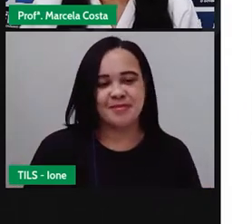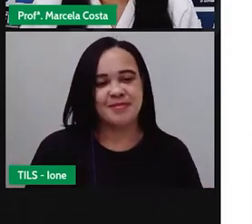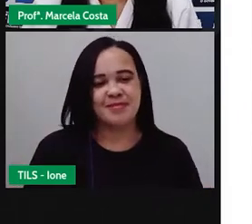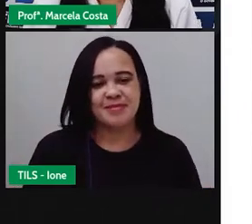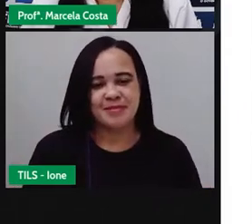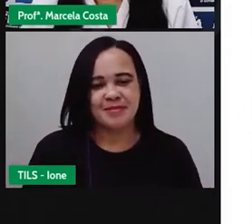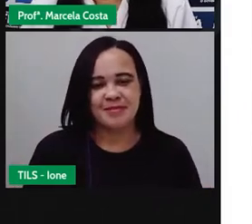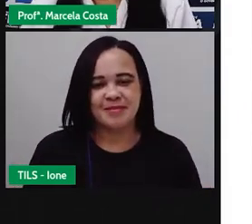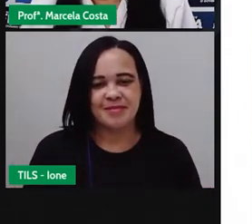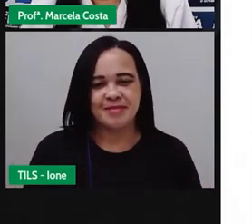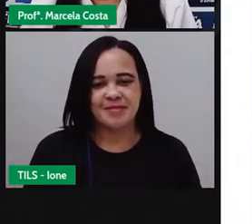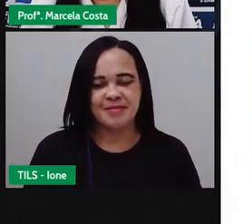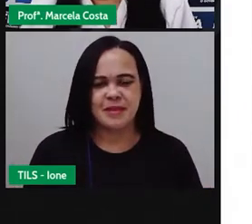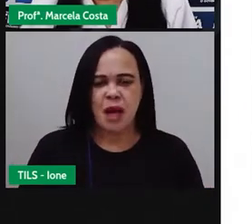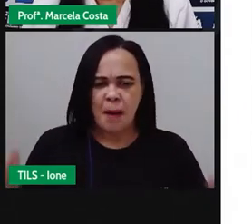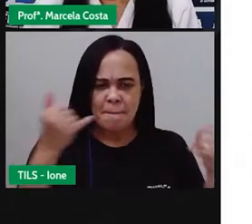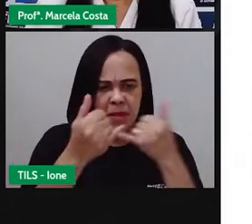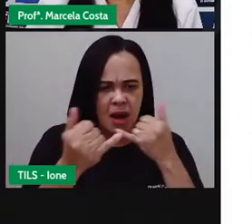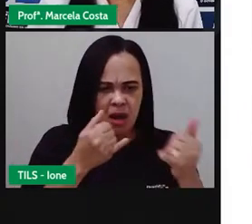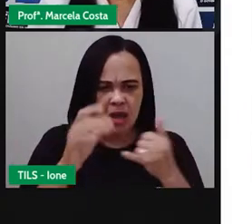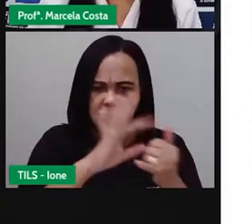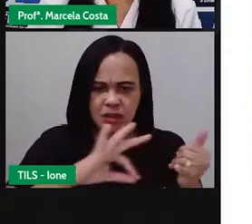Elas são parecidas?